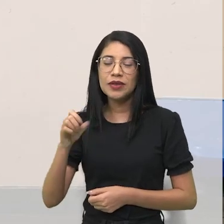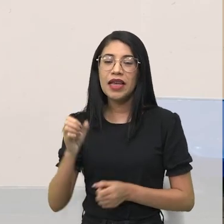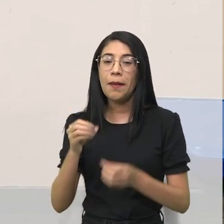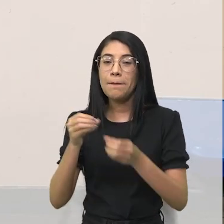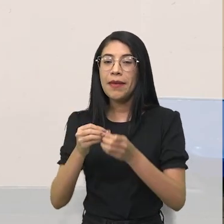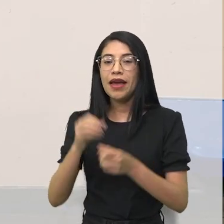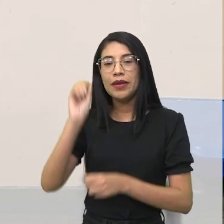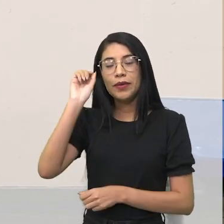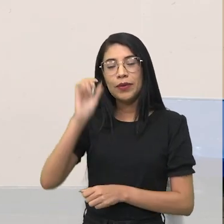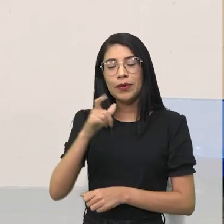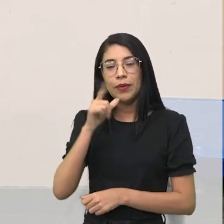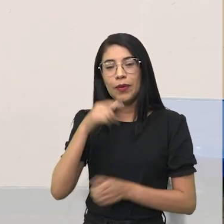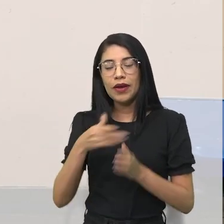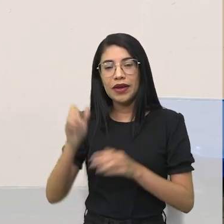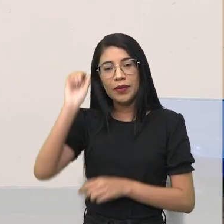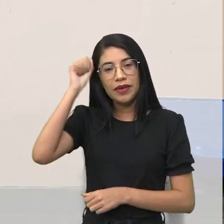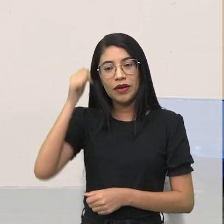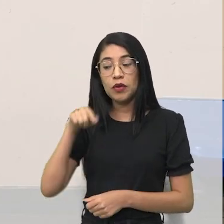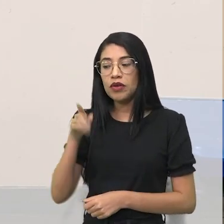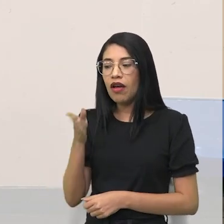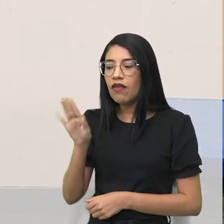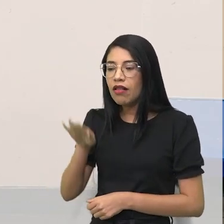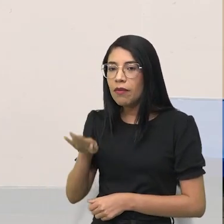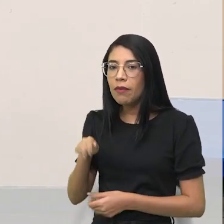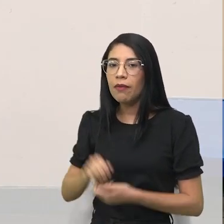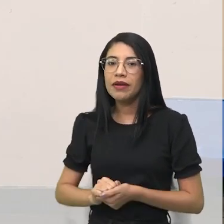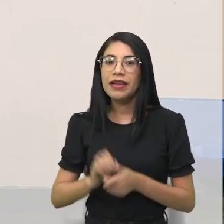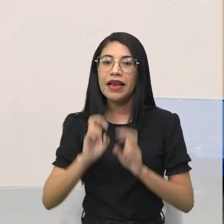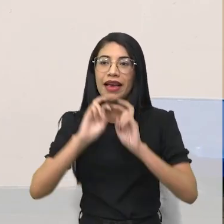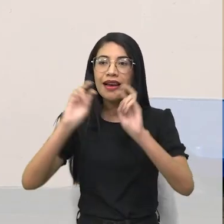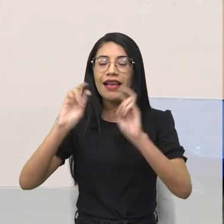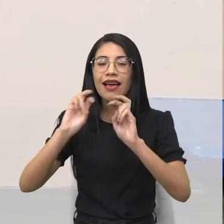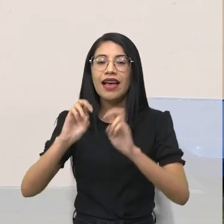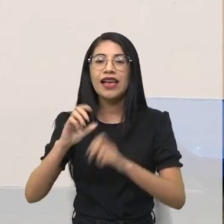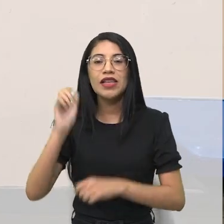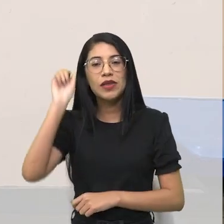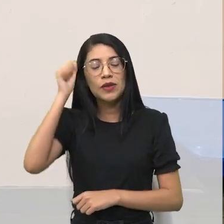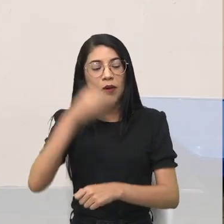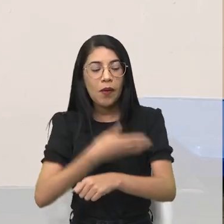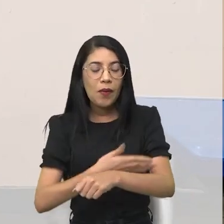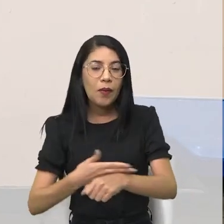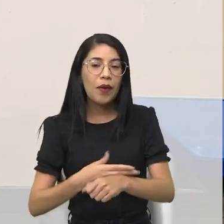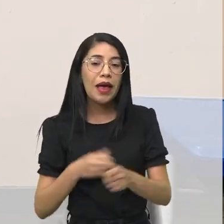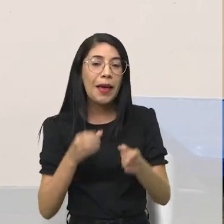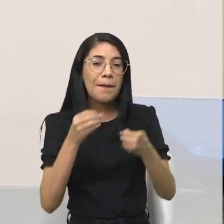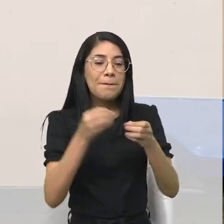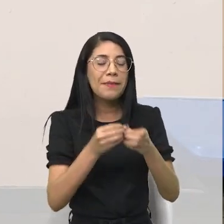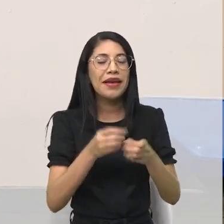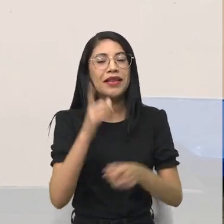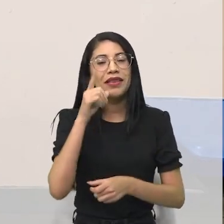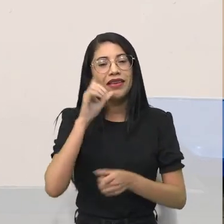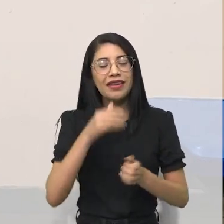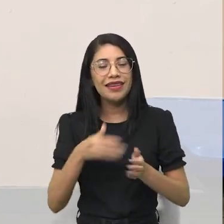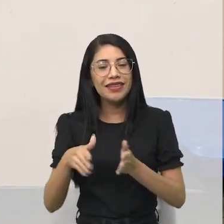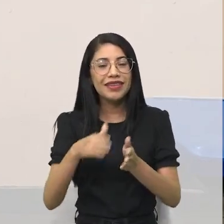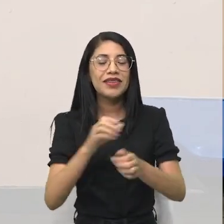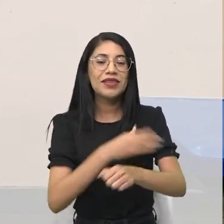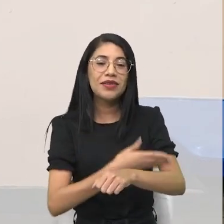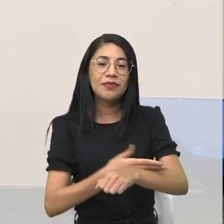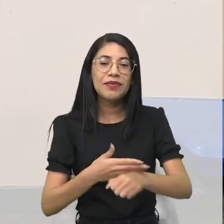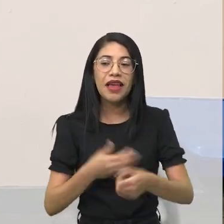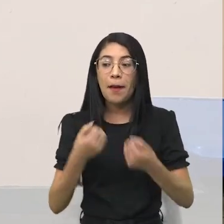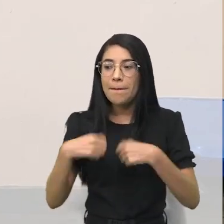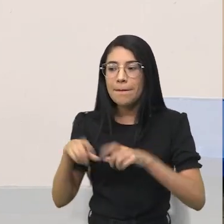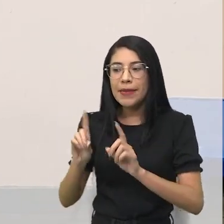do Rio Negro. Você tá falando baixo. Rio Negro, Solimões! E lá perto do Rio Negro, Solimões! precisa